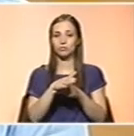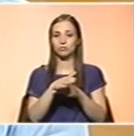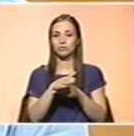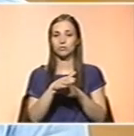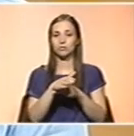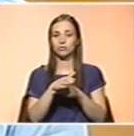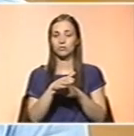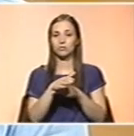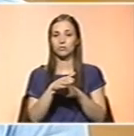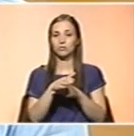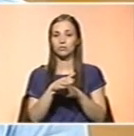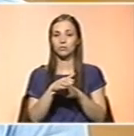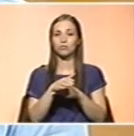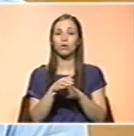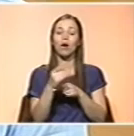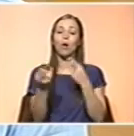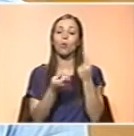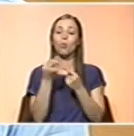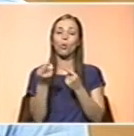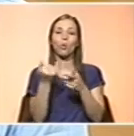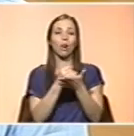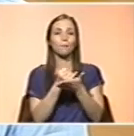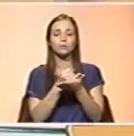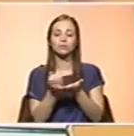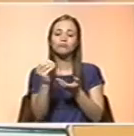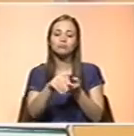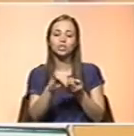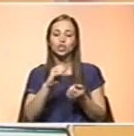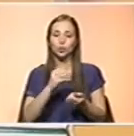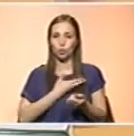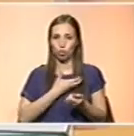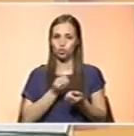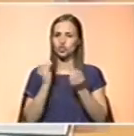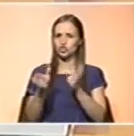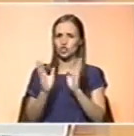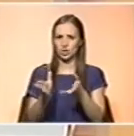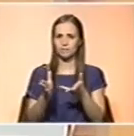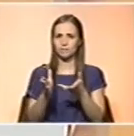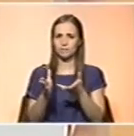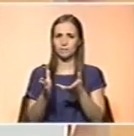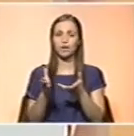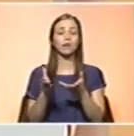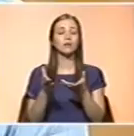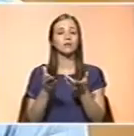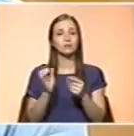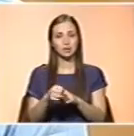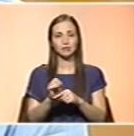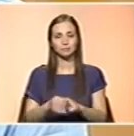alimento melhor. já foi feita essa suplementação à população ou pelo menos a parte dela, não é? Sim, em alguns países ainda é.